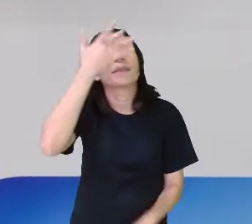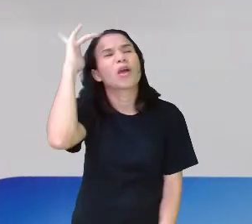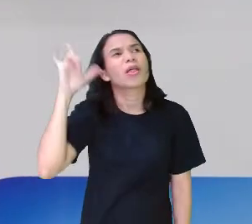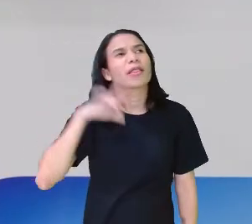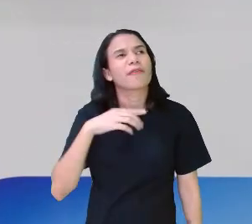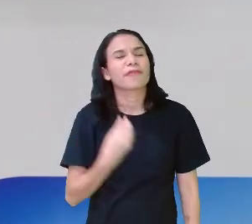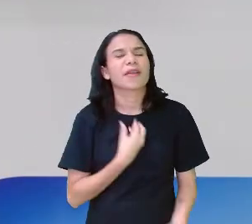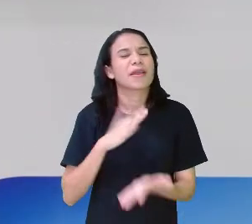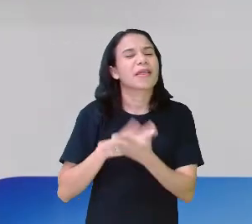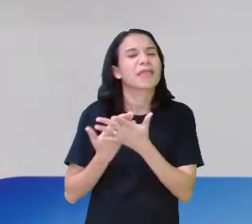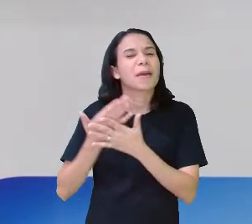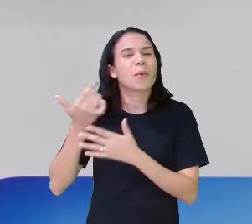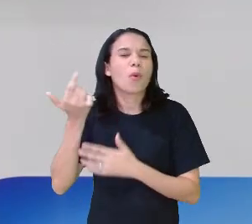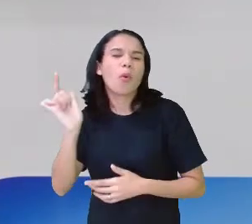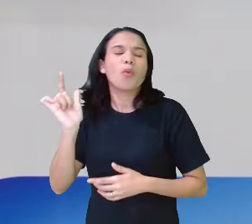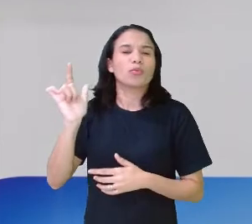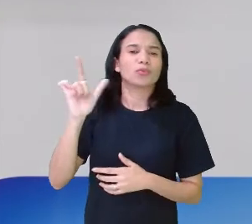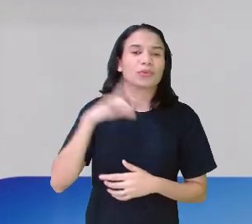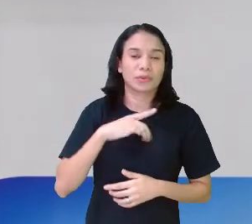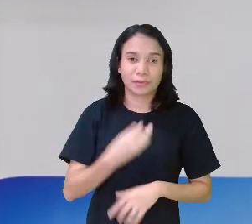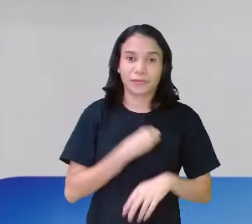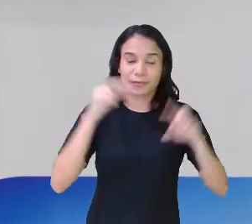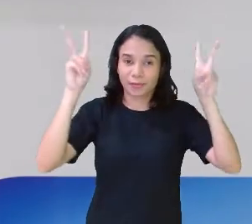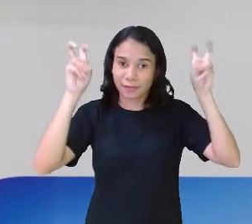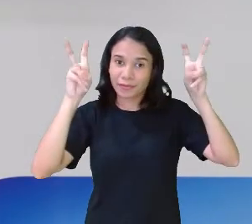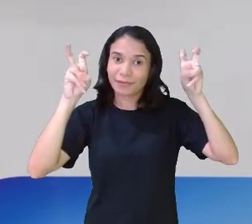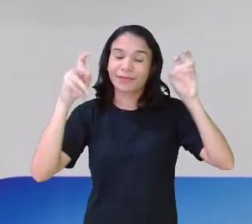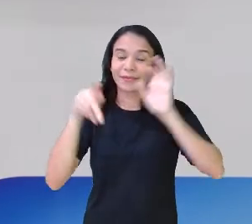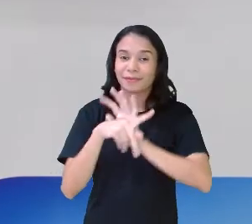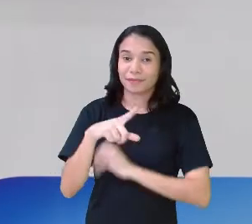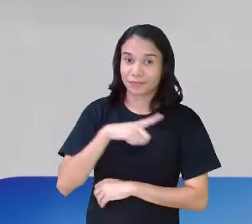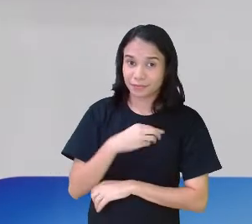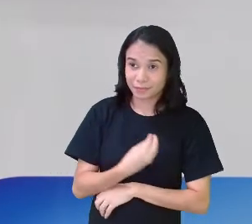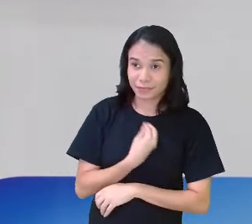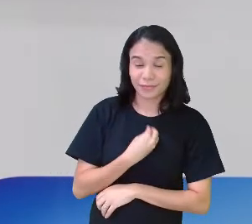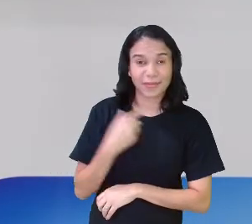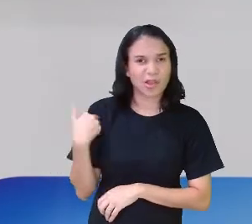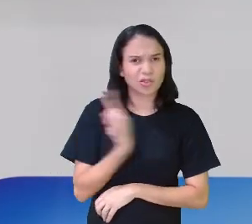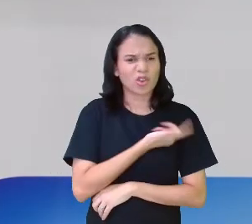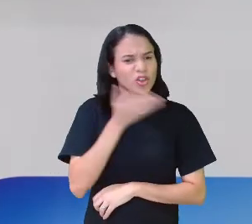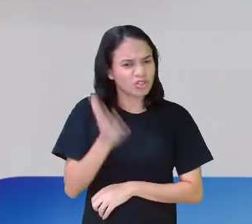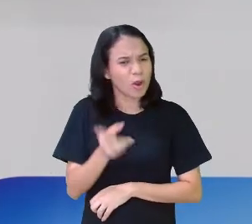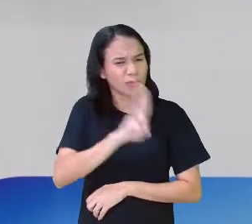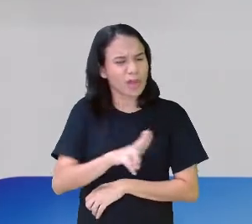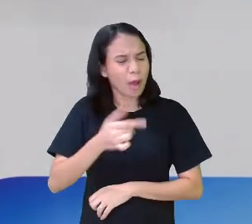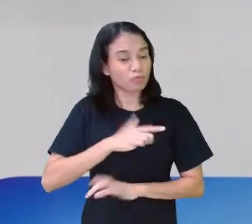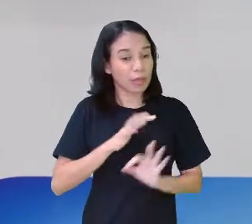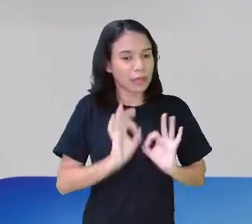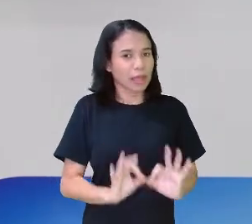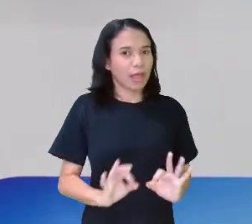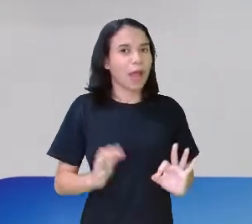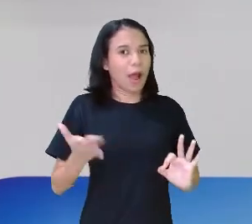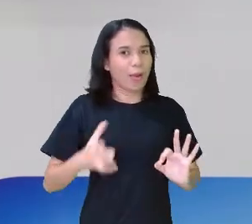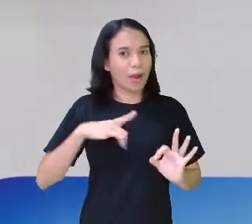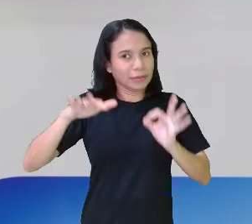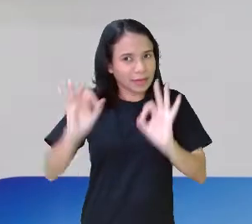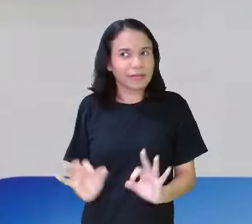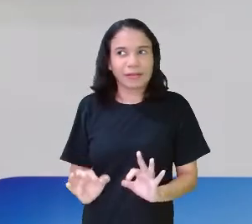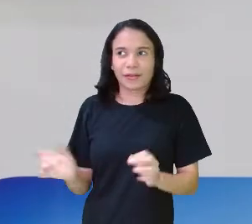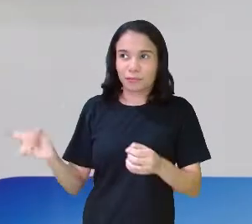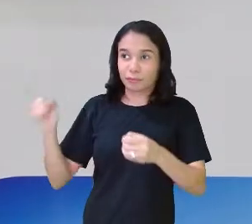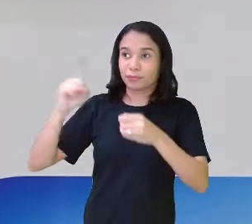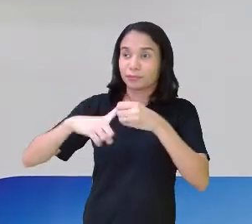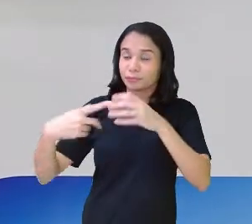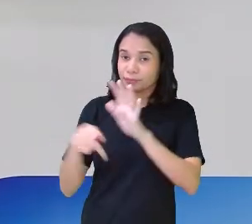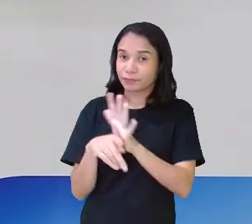Que eu aprendi que o sinal de aspas é esse aqui. Então, a gente já usava, mas eu não tinha certeza, né? Agora eu tenho. Vamos voltar aqui